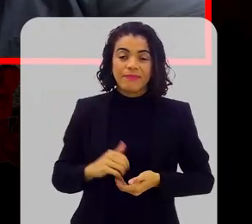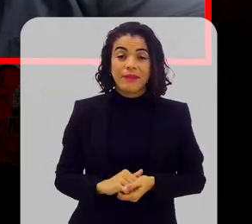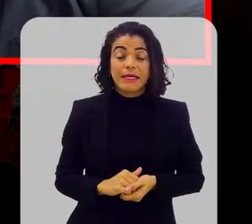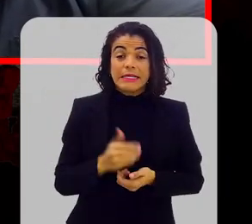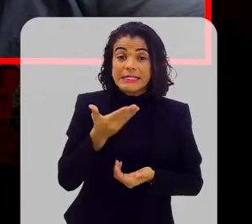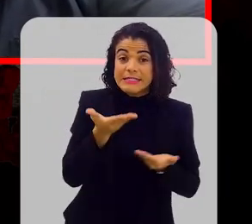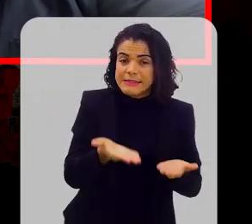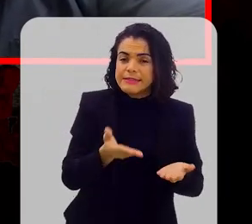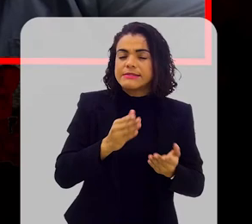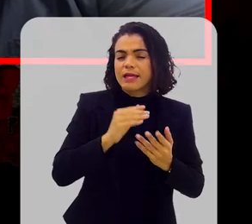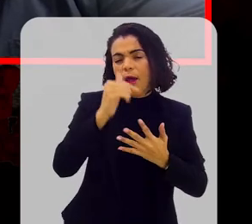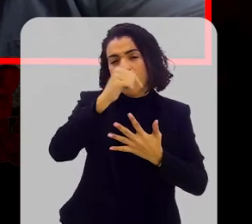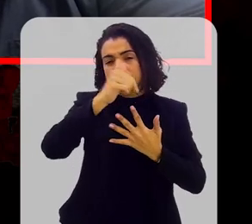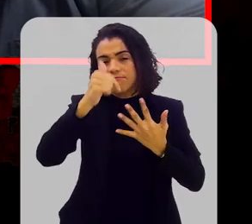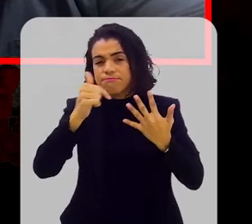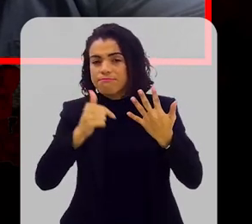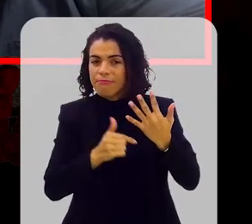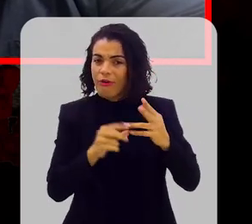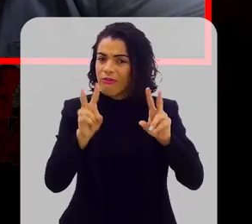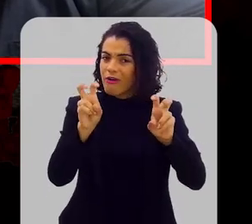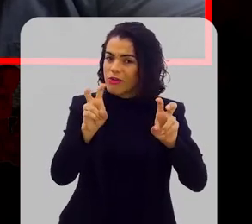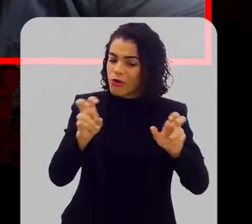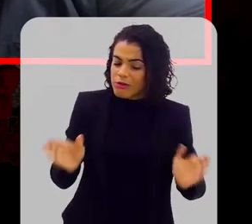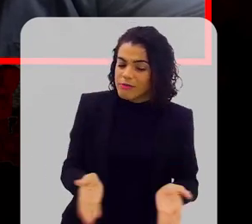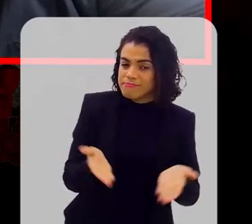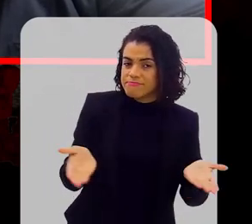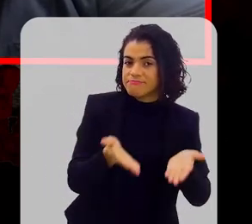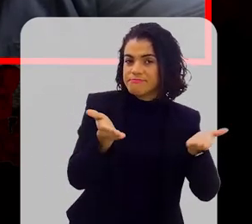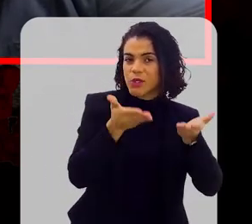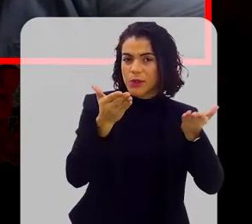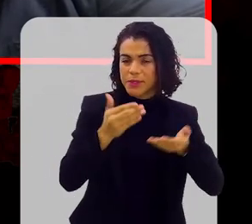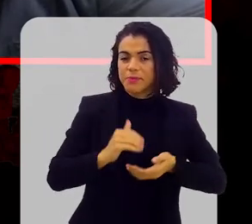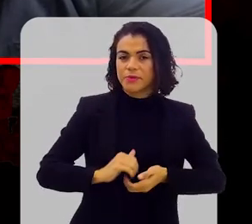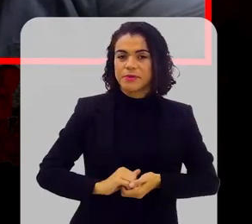E isso é um dos fatores que, sem dúvida nenhuma, pode estar contribuindo para isso.